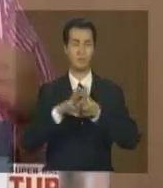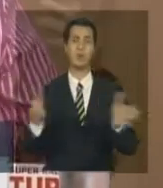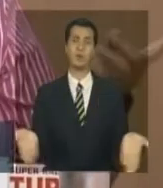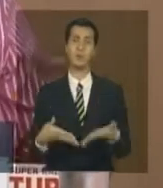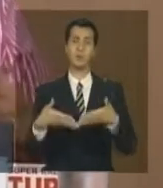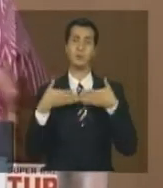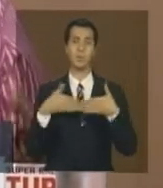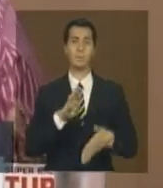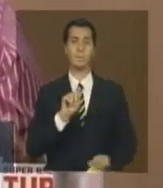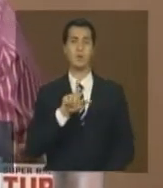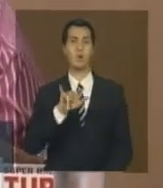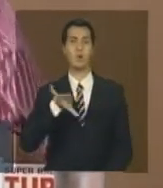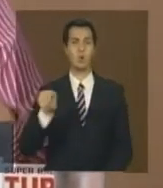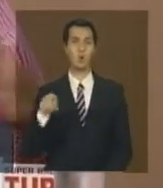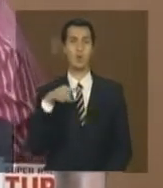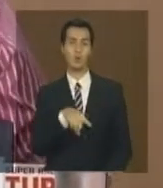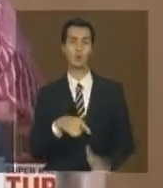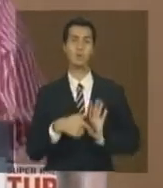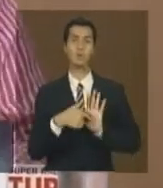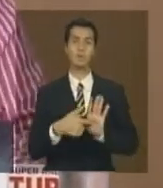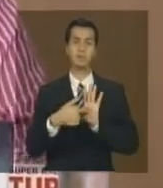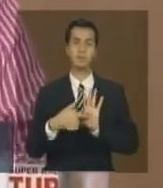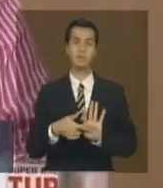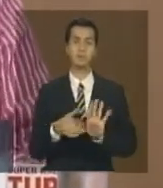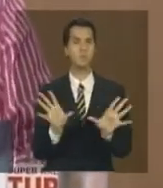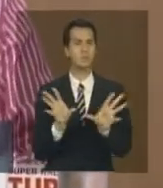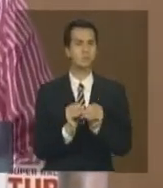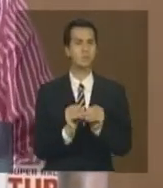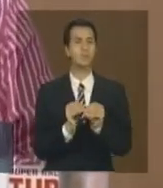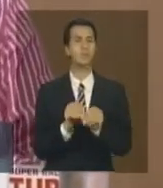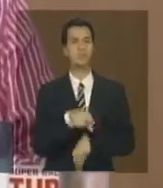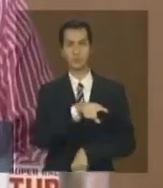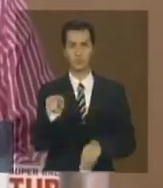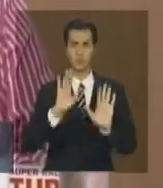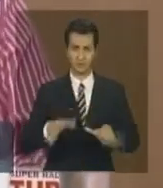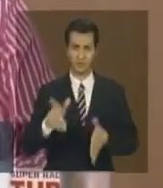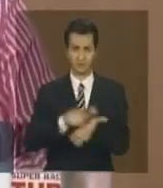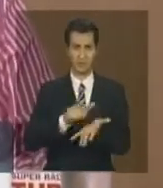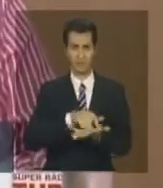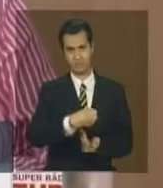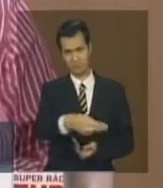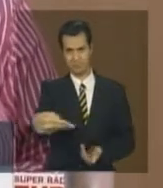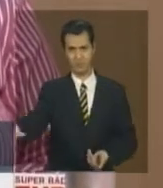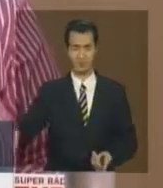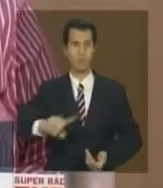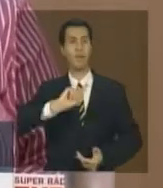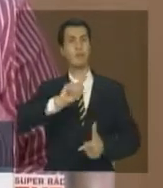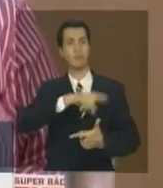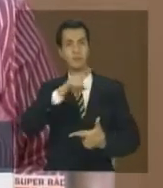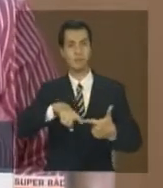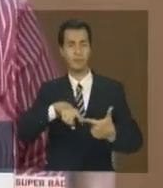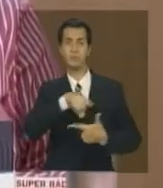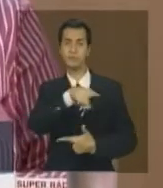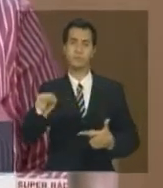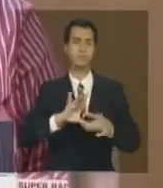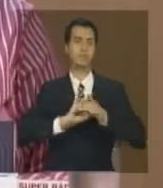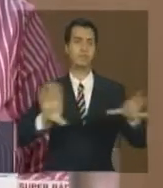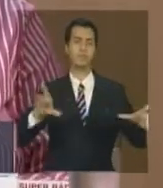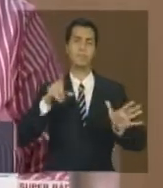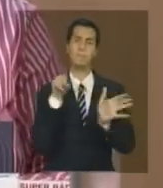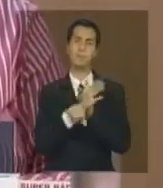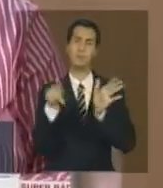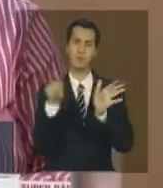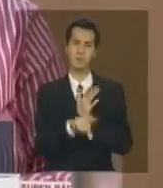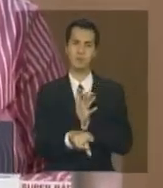breve, acho que todos receberam o material, tem as comparações, etc. E aí, as perguntas ficam abertas para perguntas,